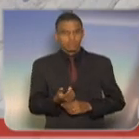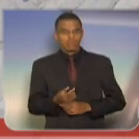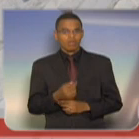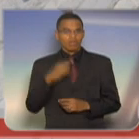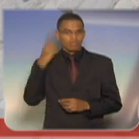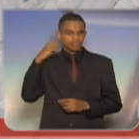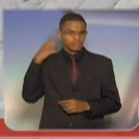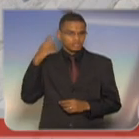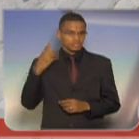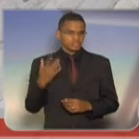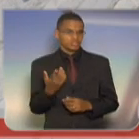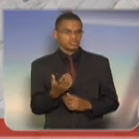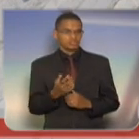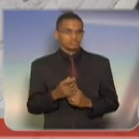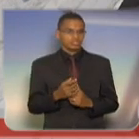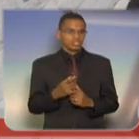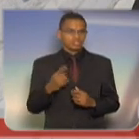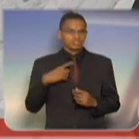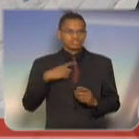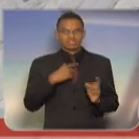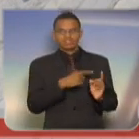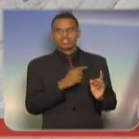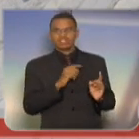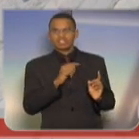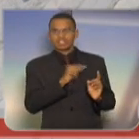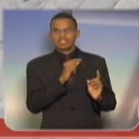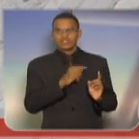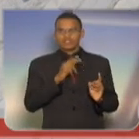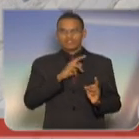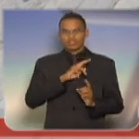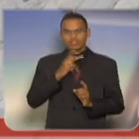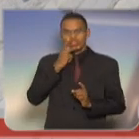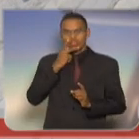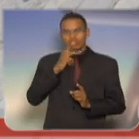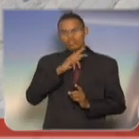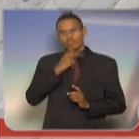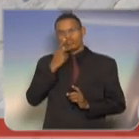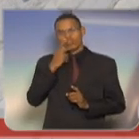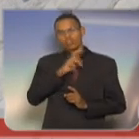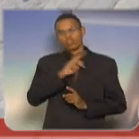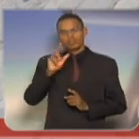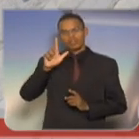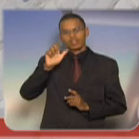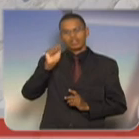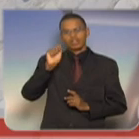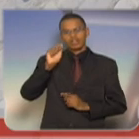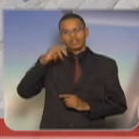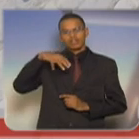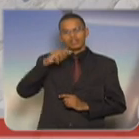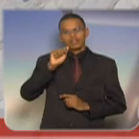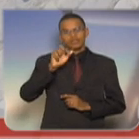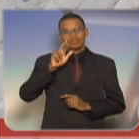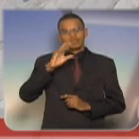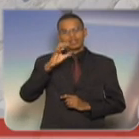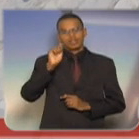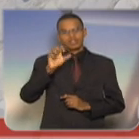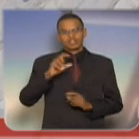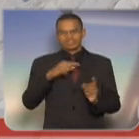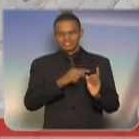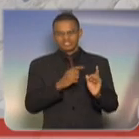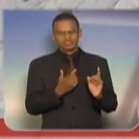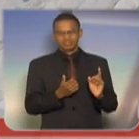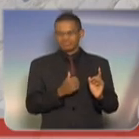mesma laia de quem ele citou, ele veio citar o nome do Capitão Lamarca, no seu momento de homenagens, que foi muito infeliz.